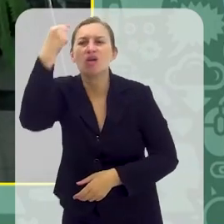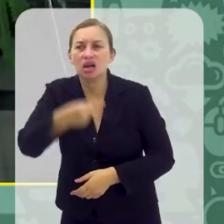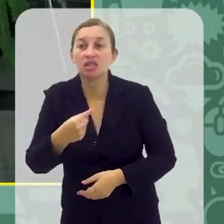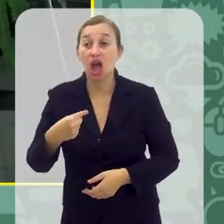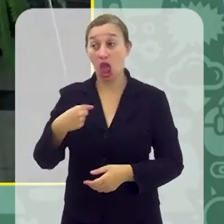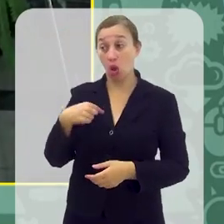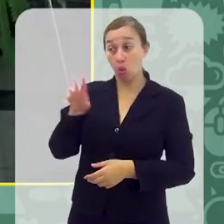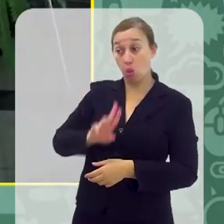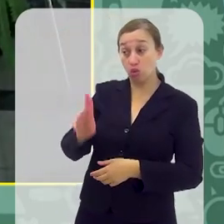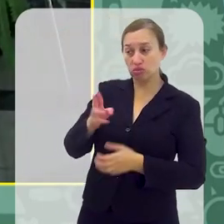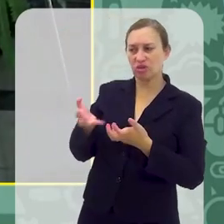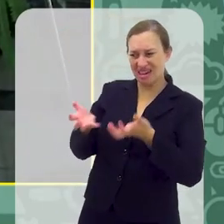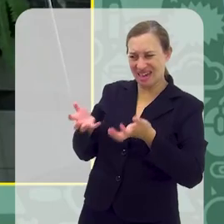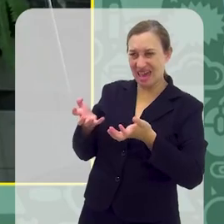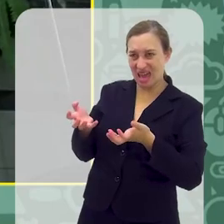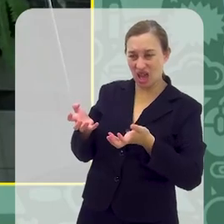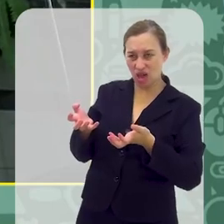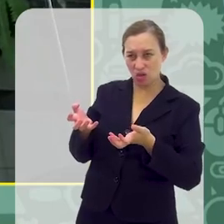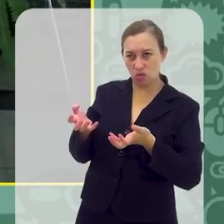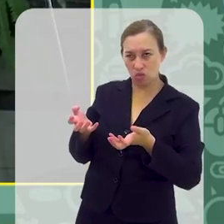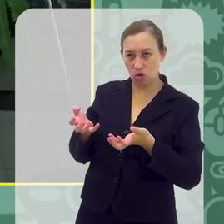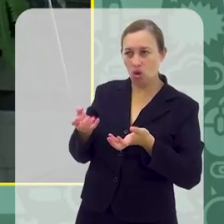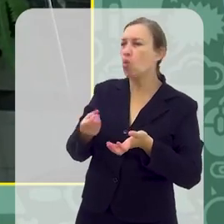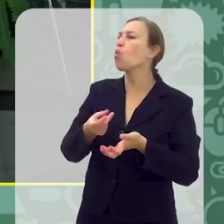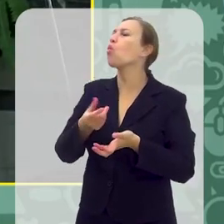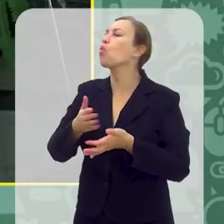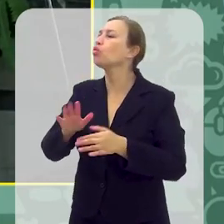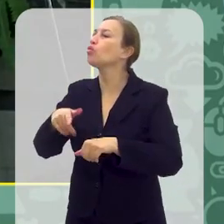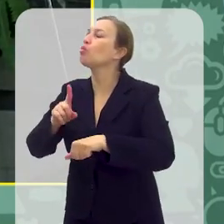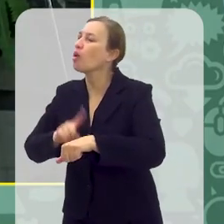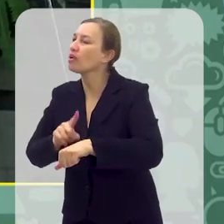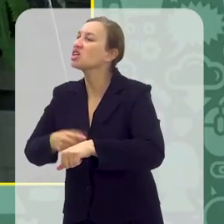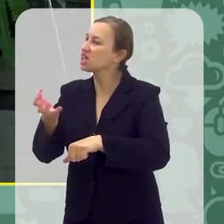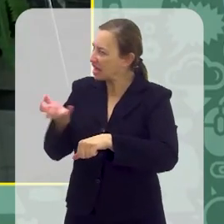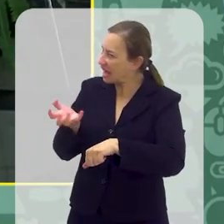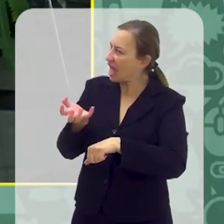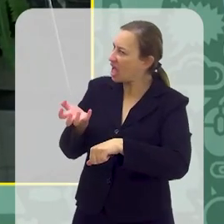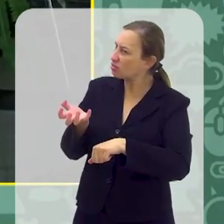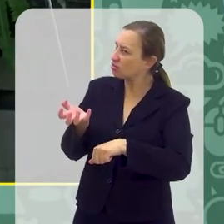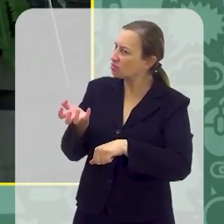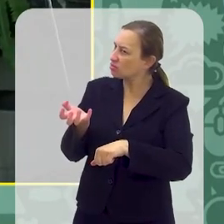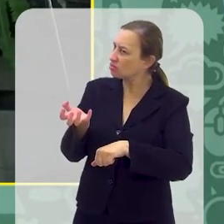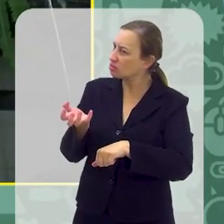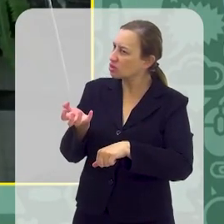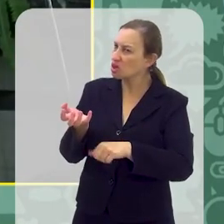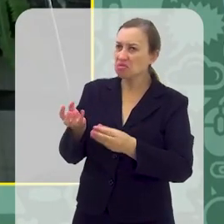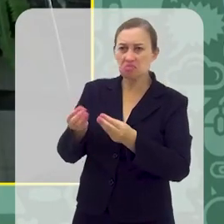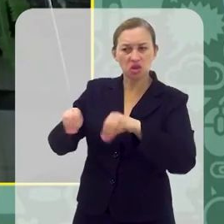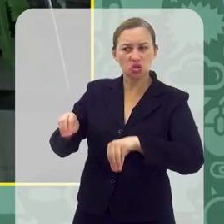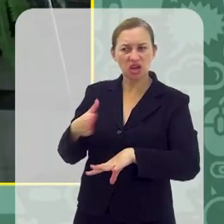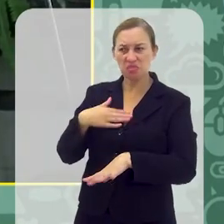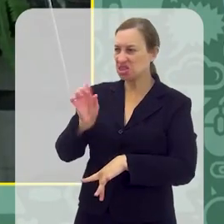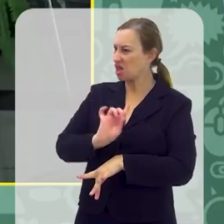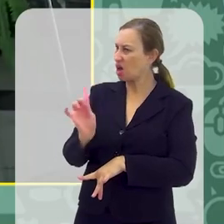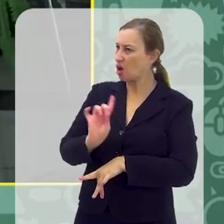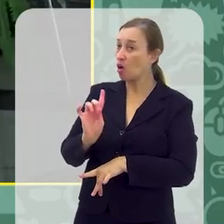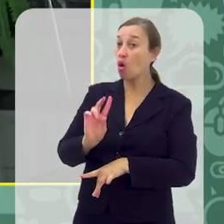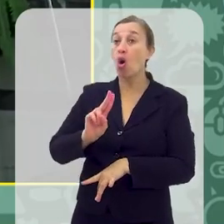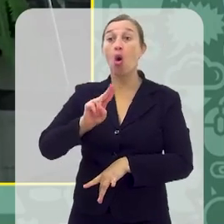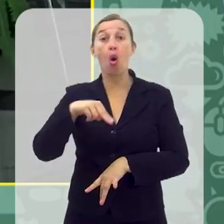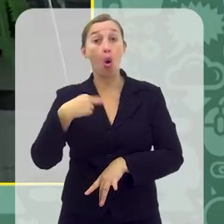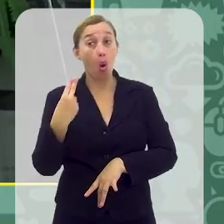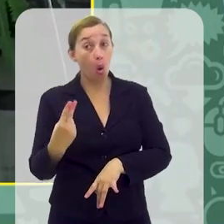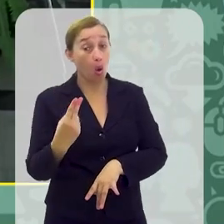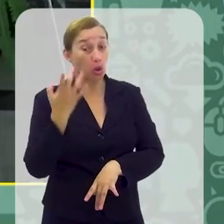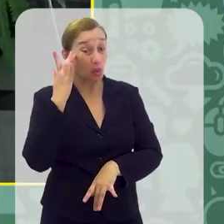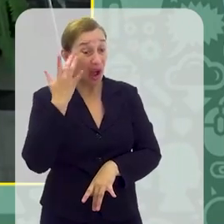Eu uso porque eu quero e uso quanto eu quero e, enfim, isso não me prejudica? Ou, putz, eu já